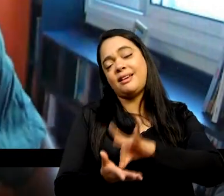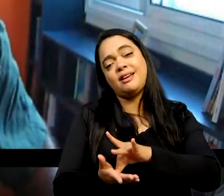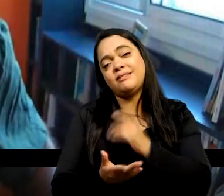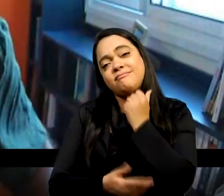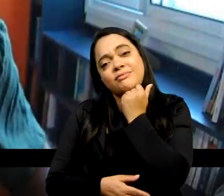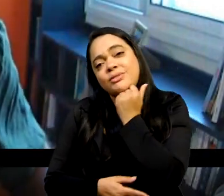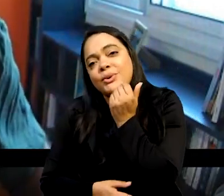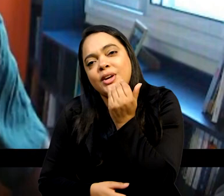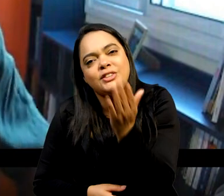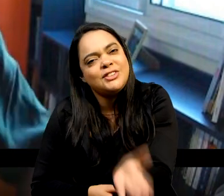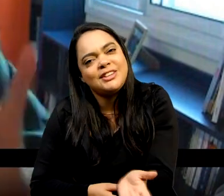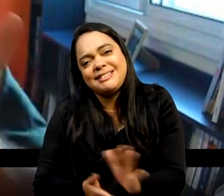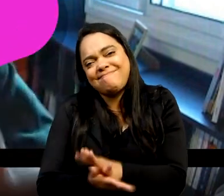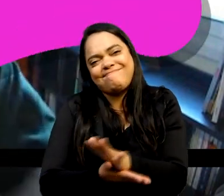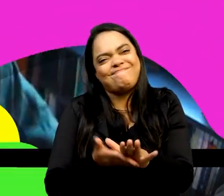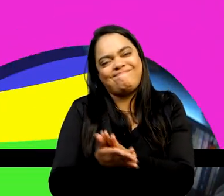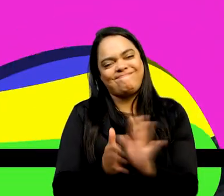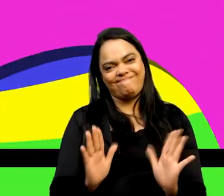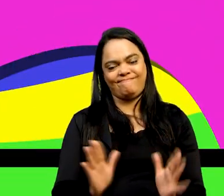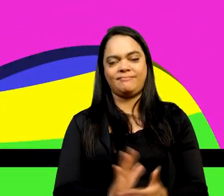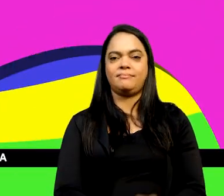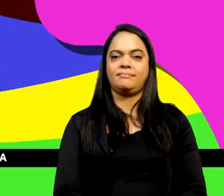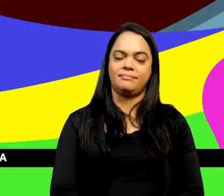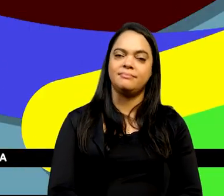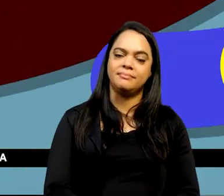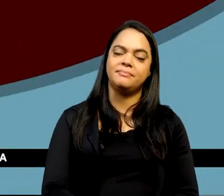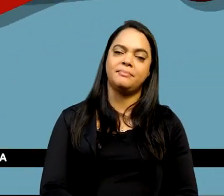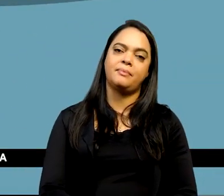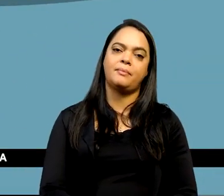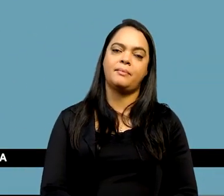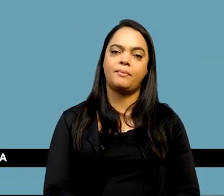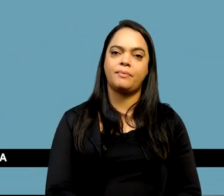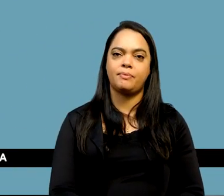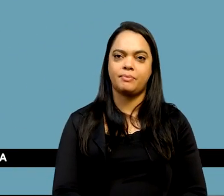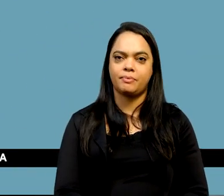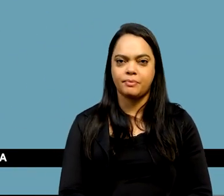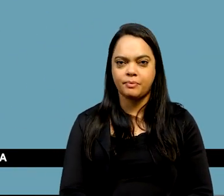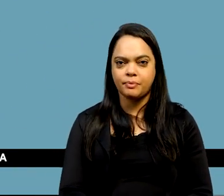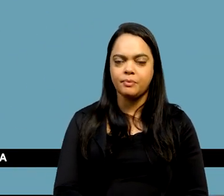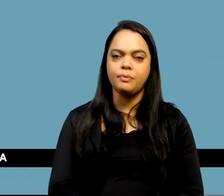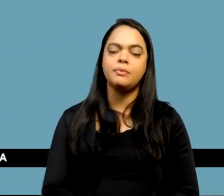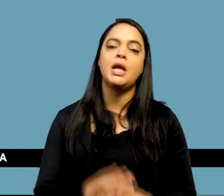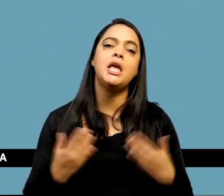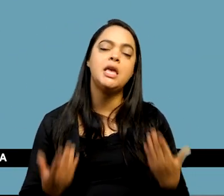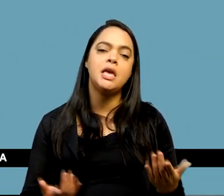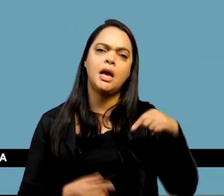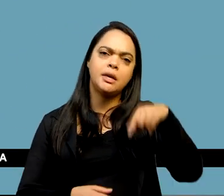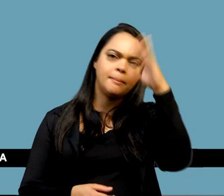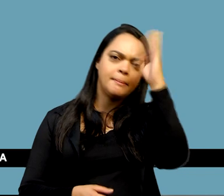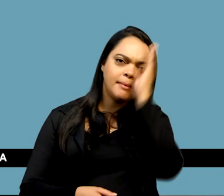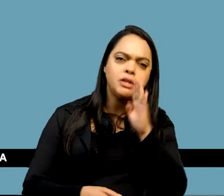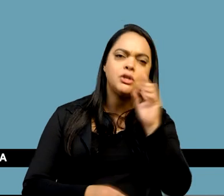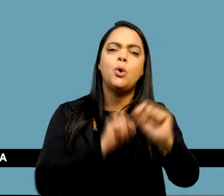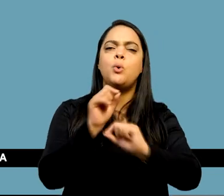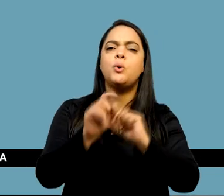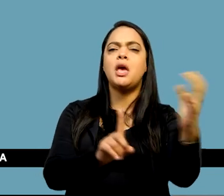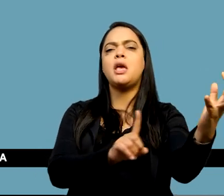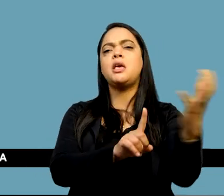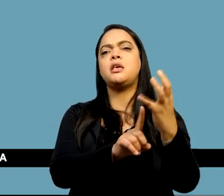a lugar nenhum. é mais ou menos isso. Quais foram as influências do Brasil para com essas outras